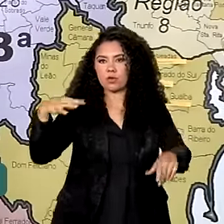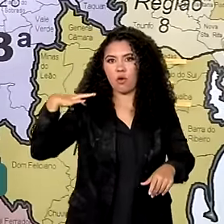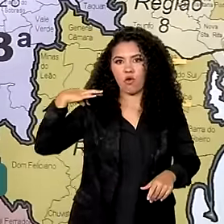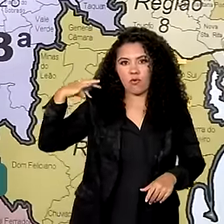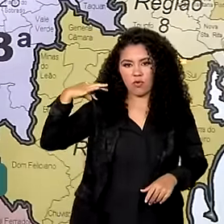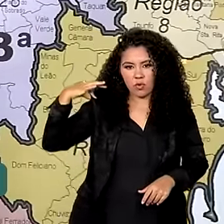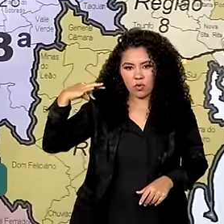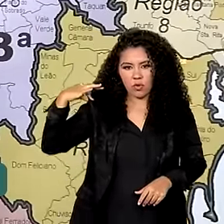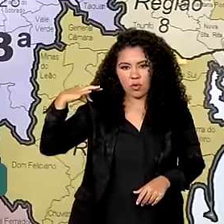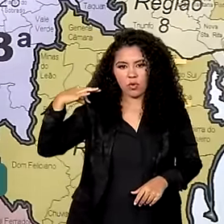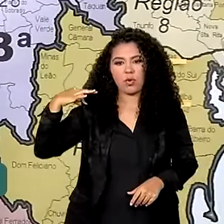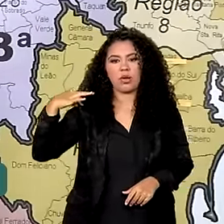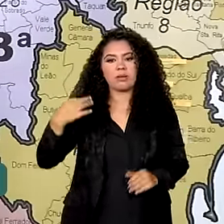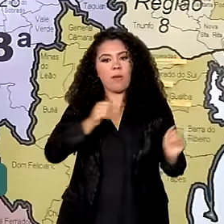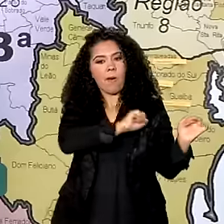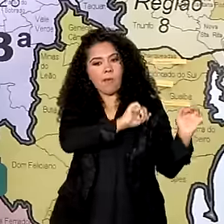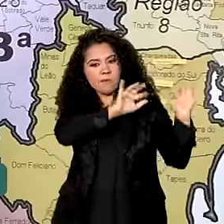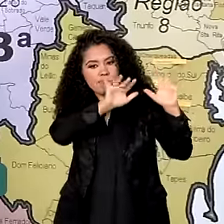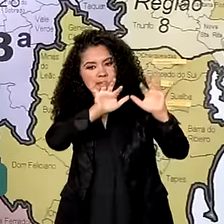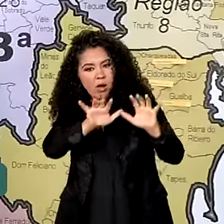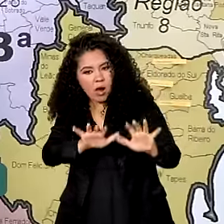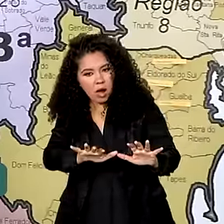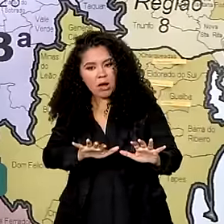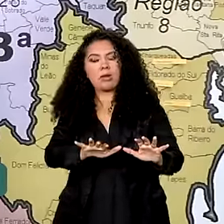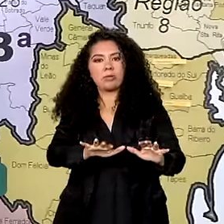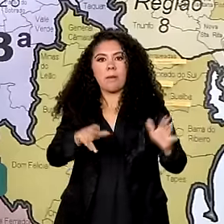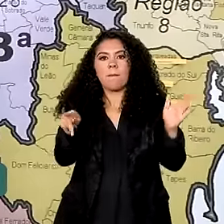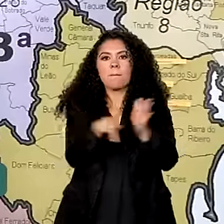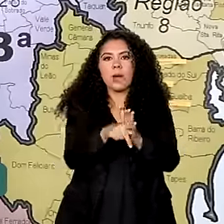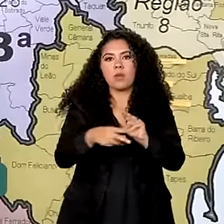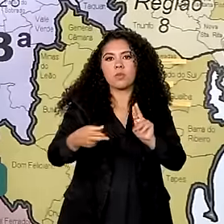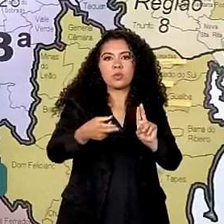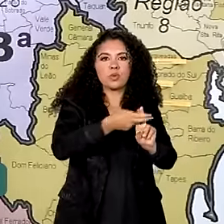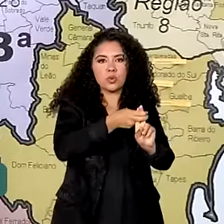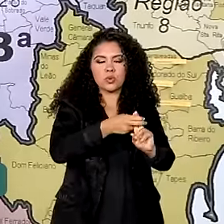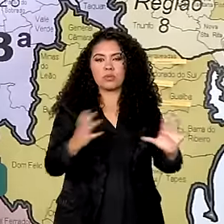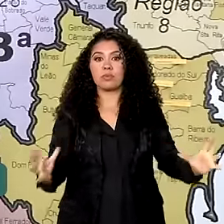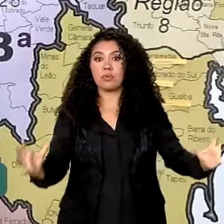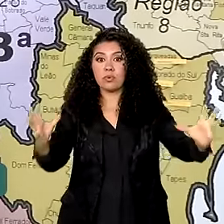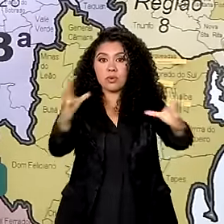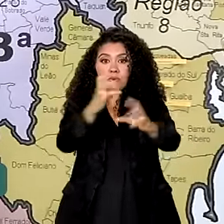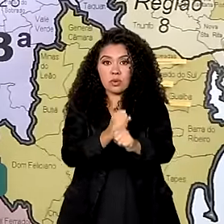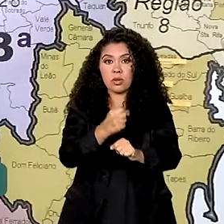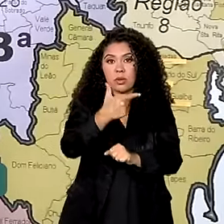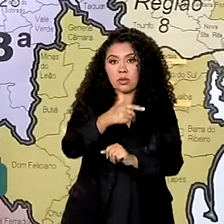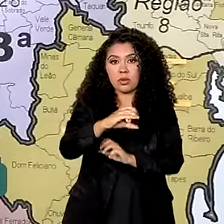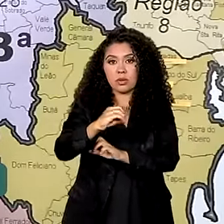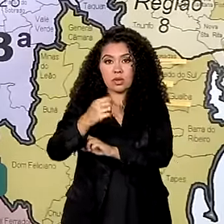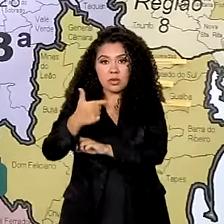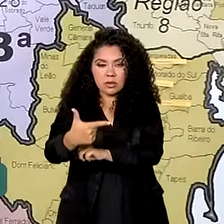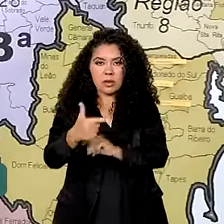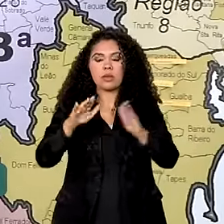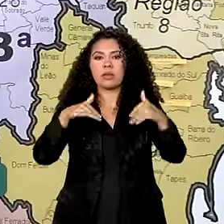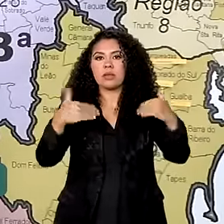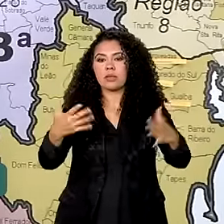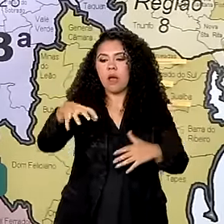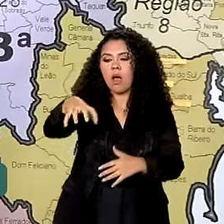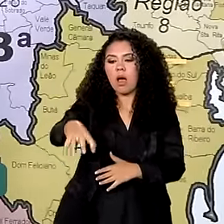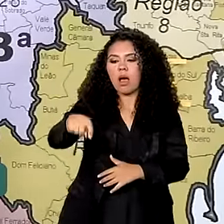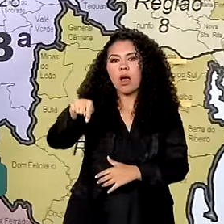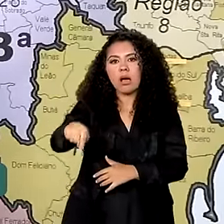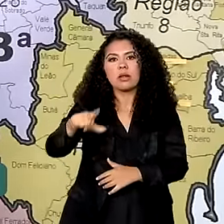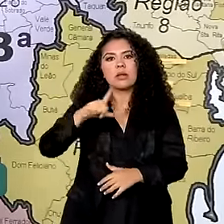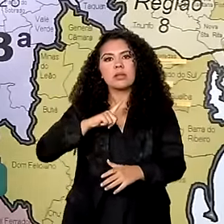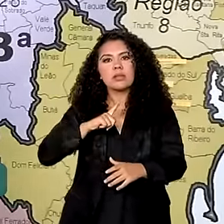estão chegando mais voluntários do SUS, que ao todo vão somar 202. A unidade terá capacidade para